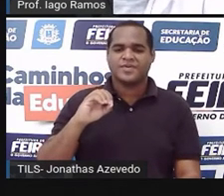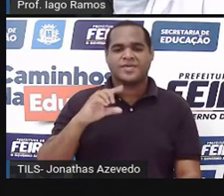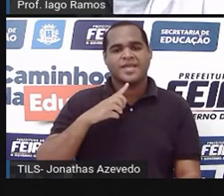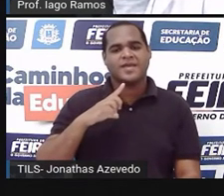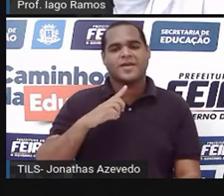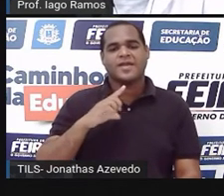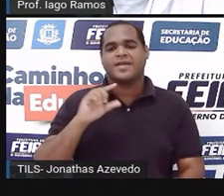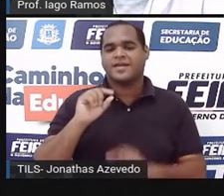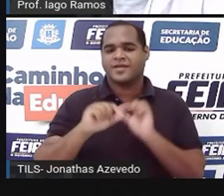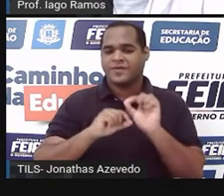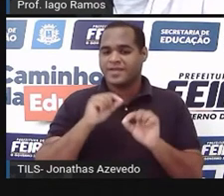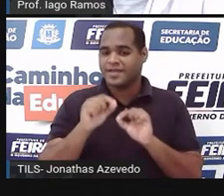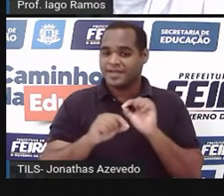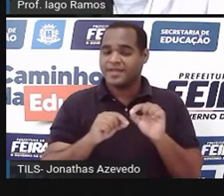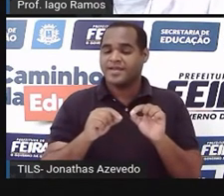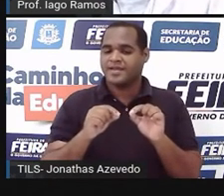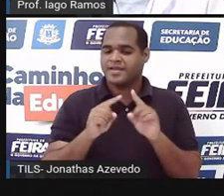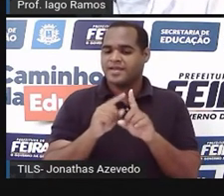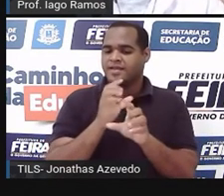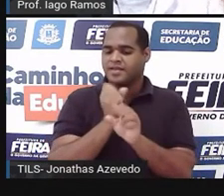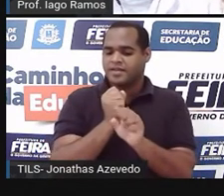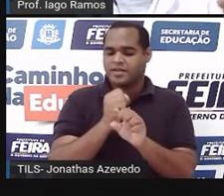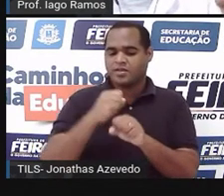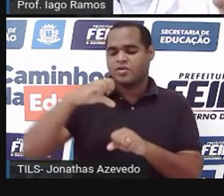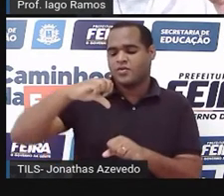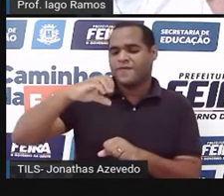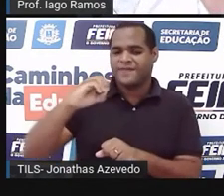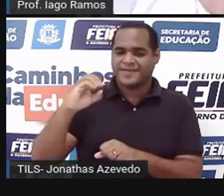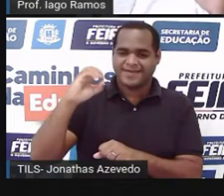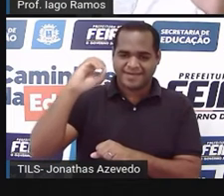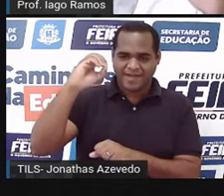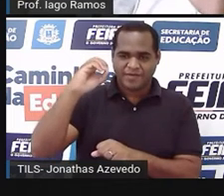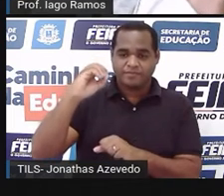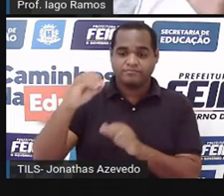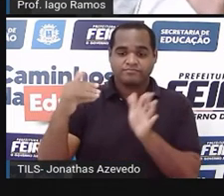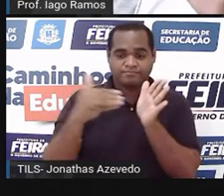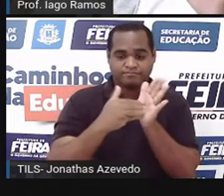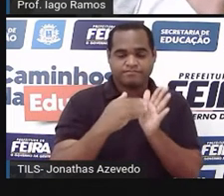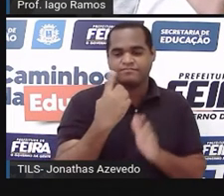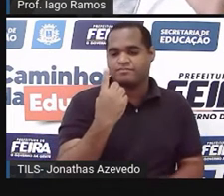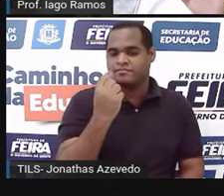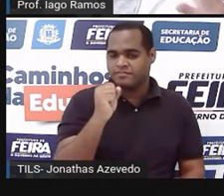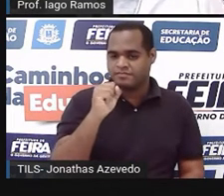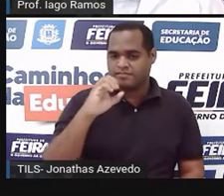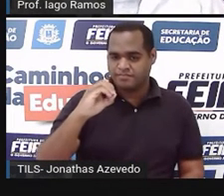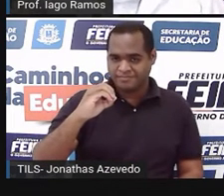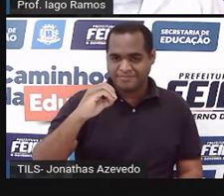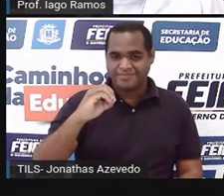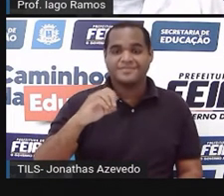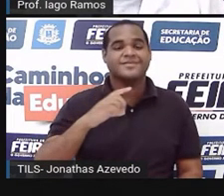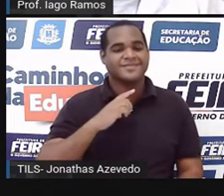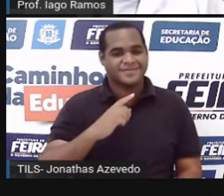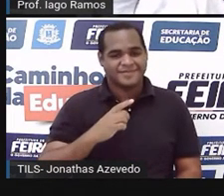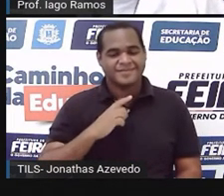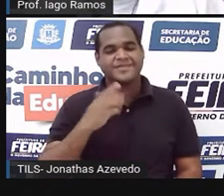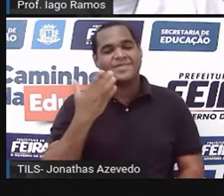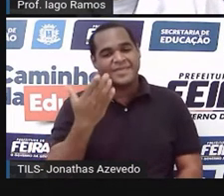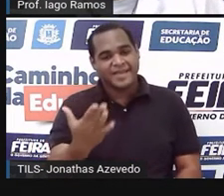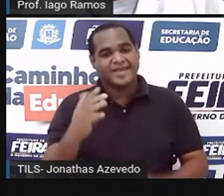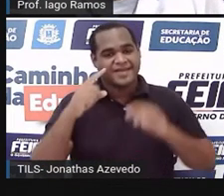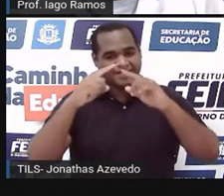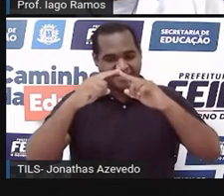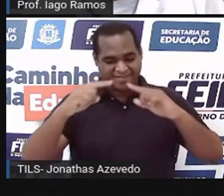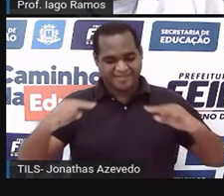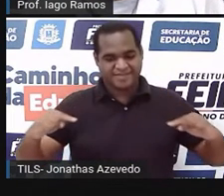obtuso é aquele que tem uma medida entre 90 graus e 180 graus. Naquele triângulo o ângulo